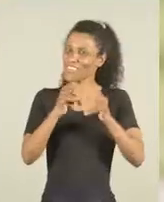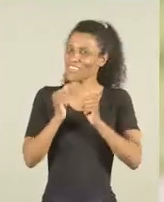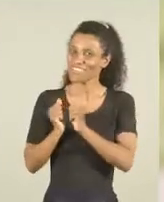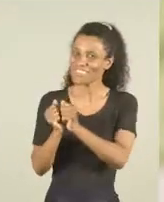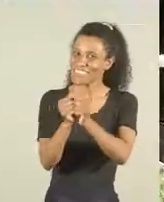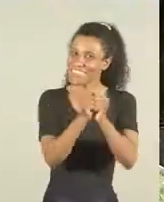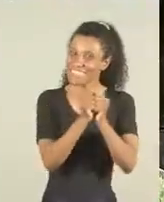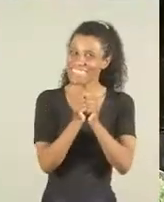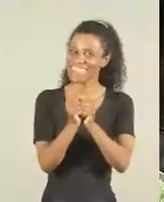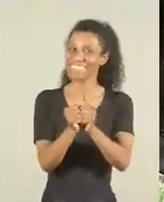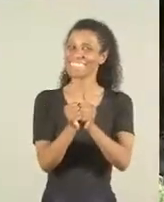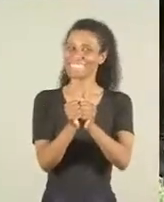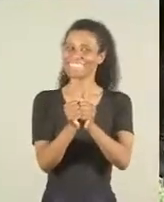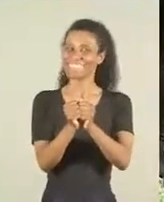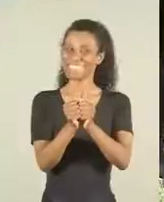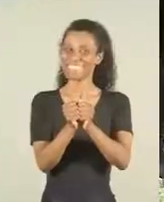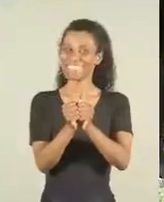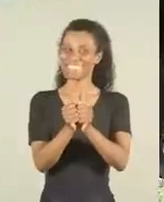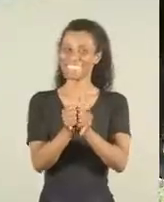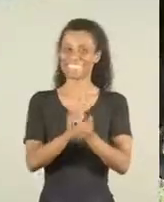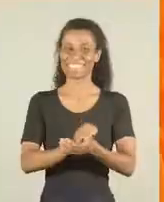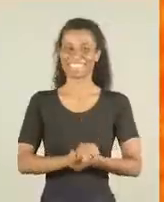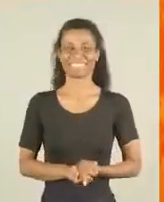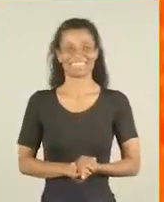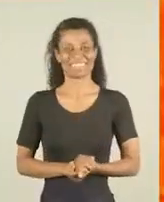Melo! Tamo junto! Tamo junto!